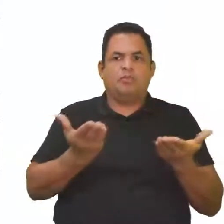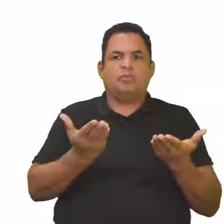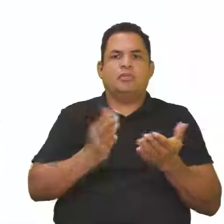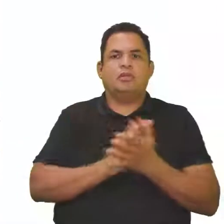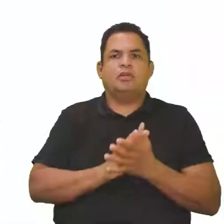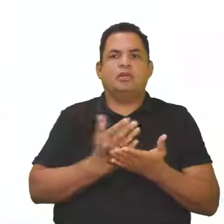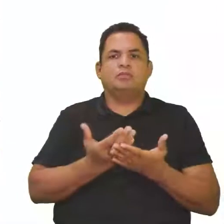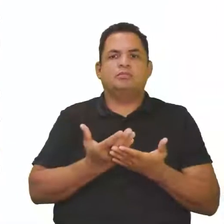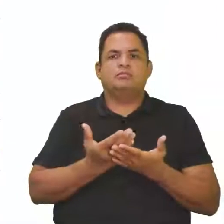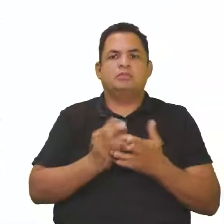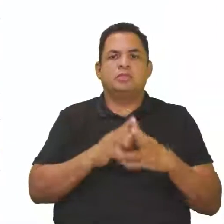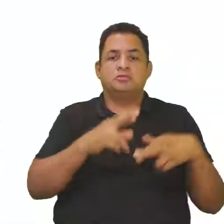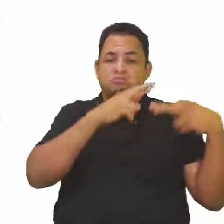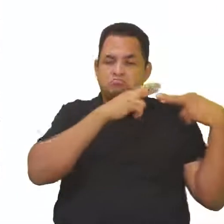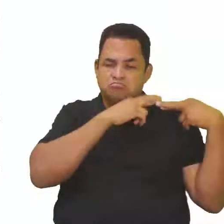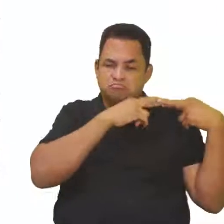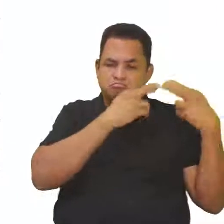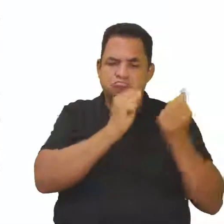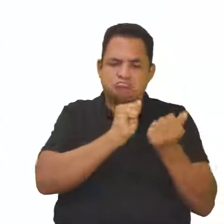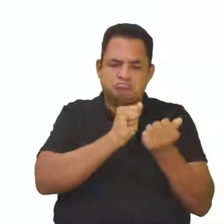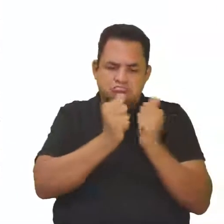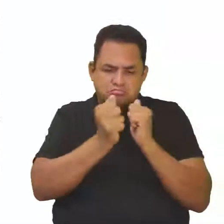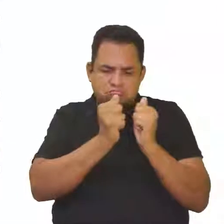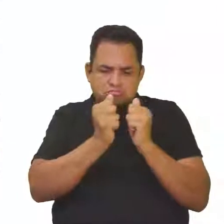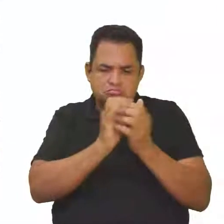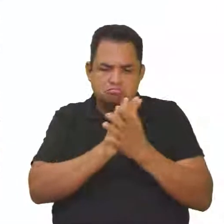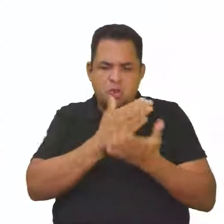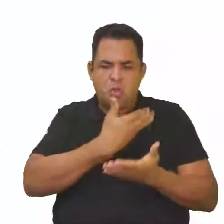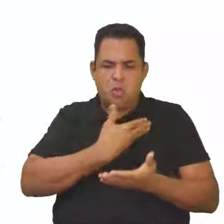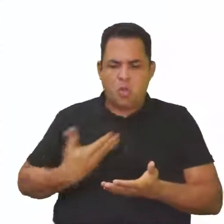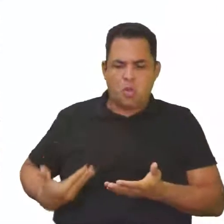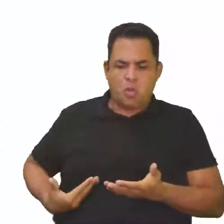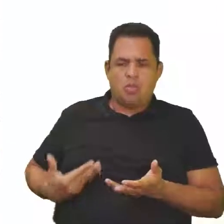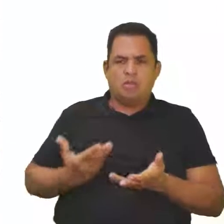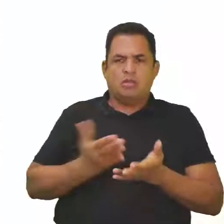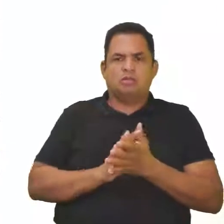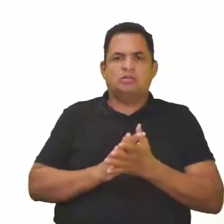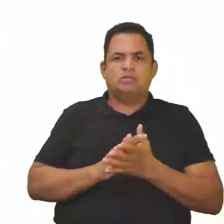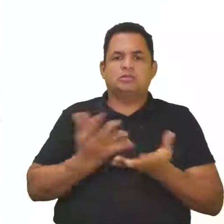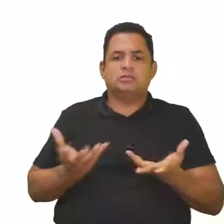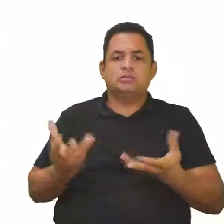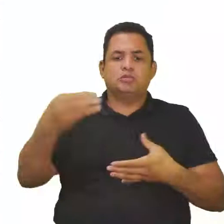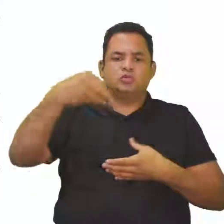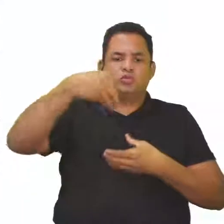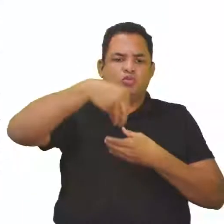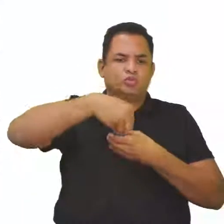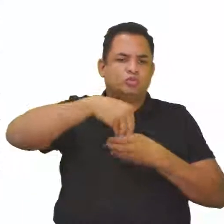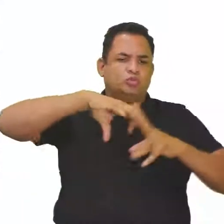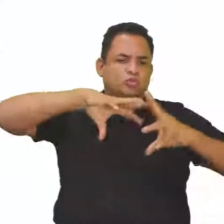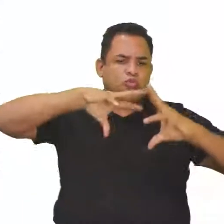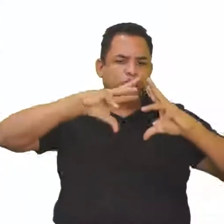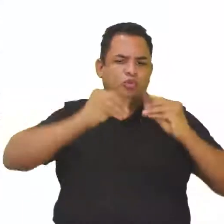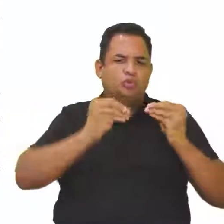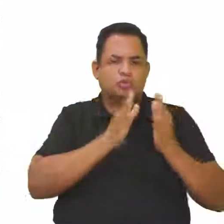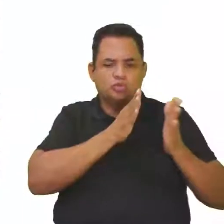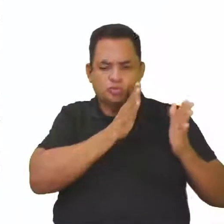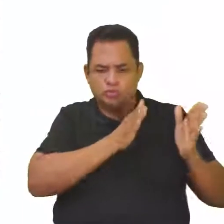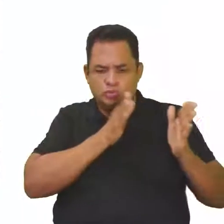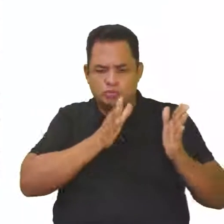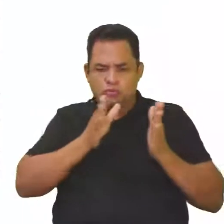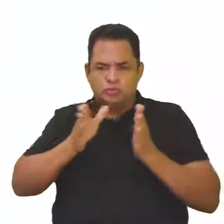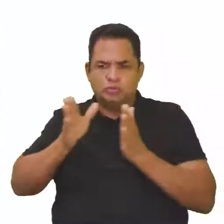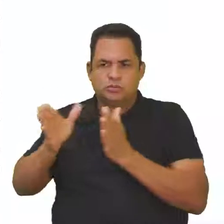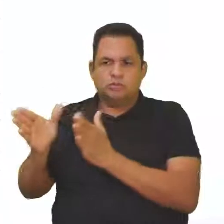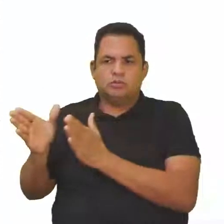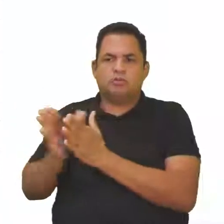obrigatoriedade de controle do poder público, ela vai englobar todos os processos que fazem